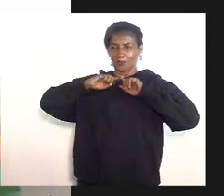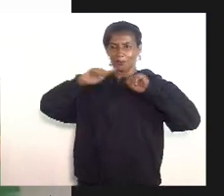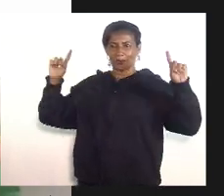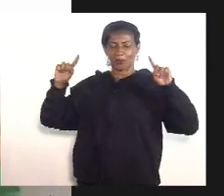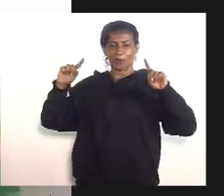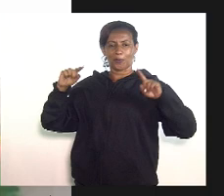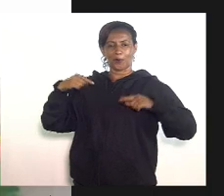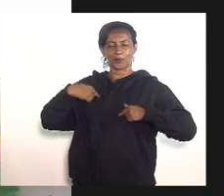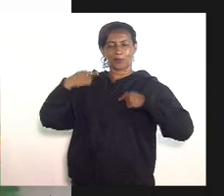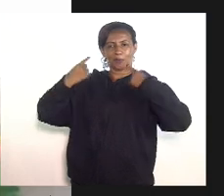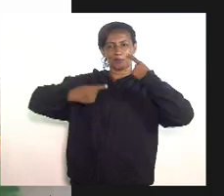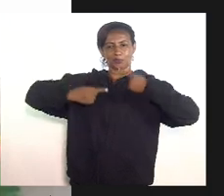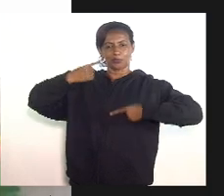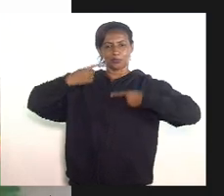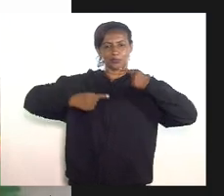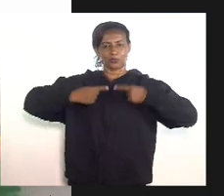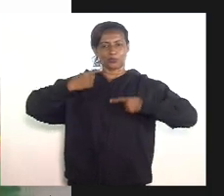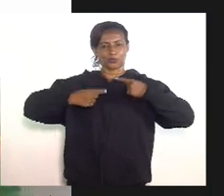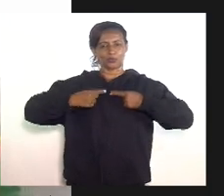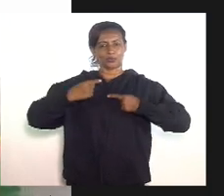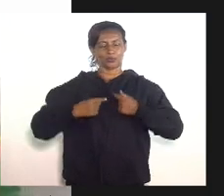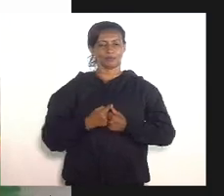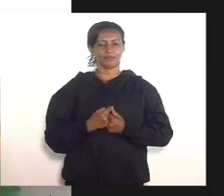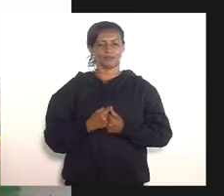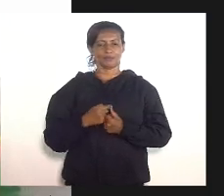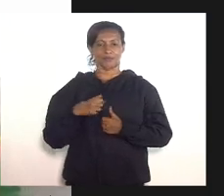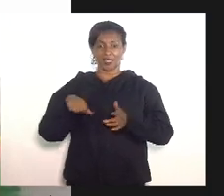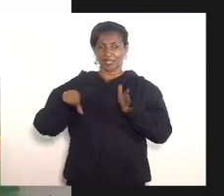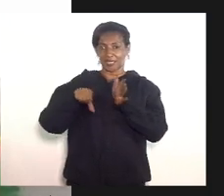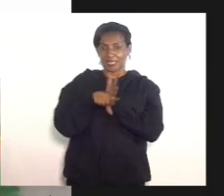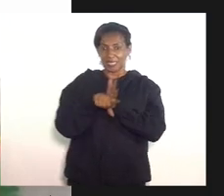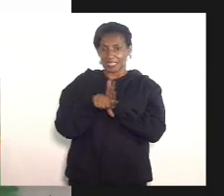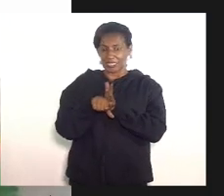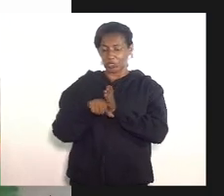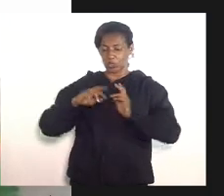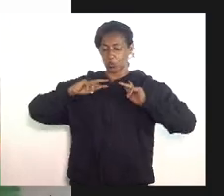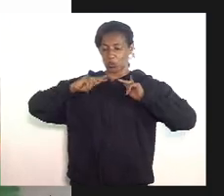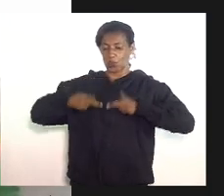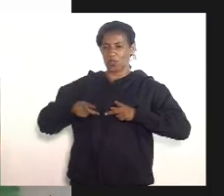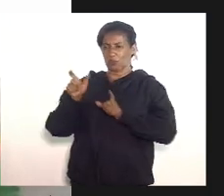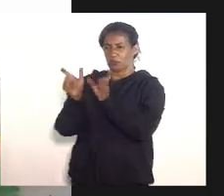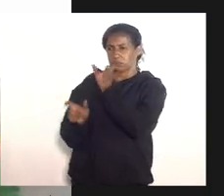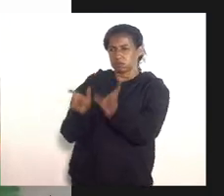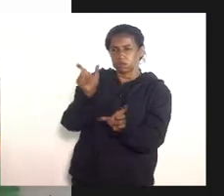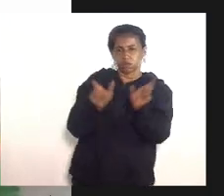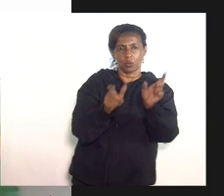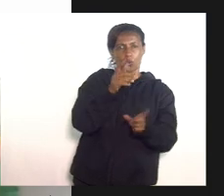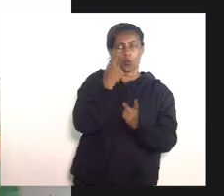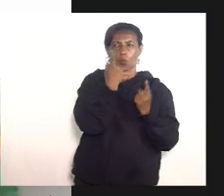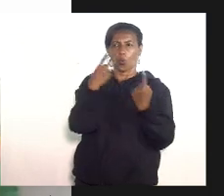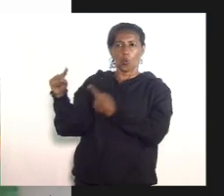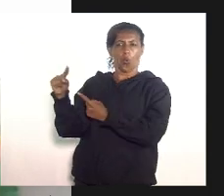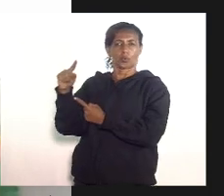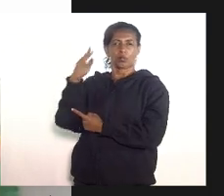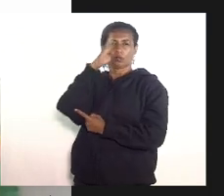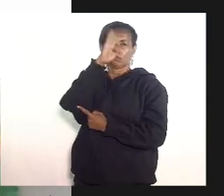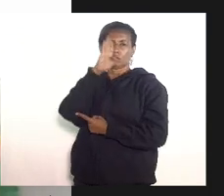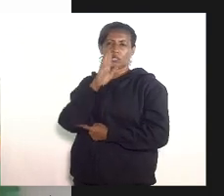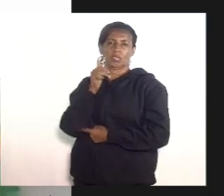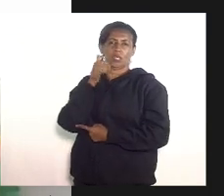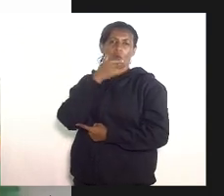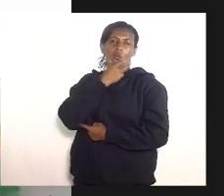necropolítica crimes contra a humanidade crimes contra brasileiros e